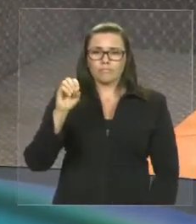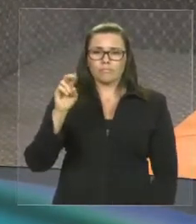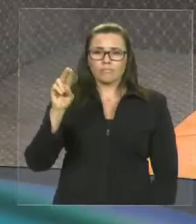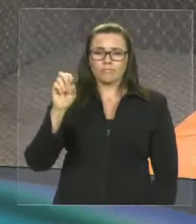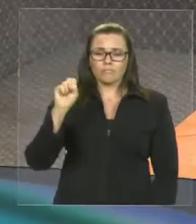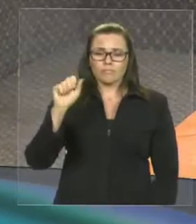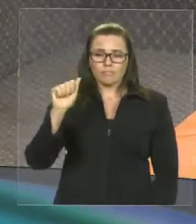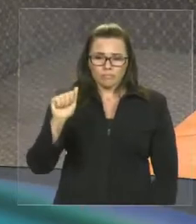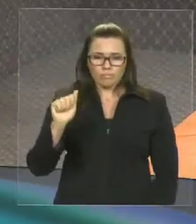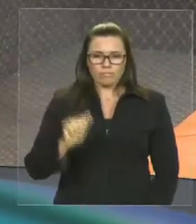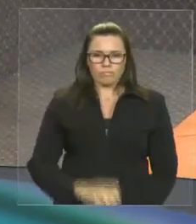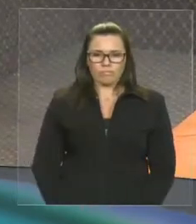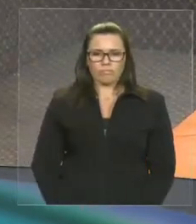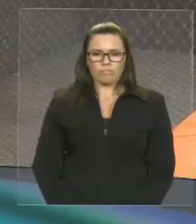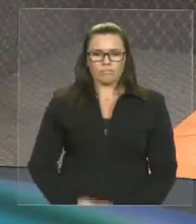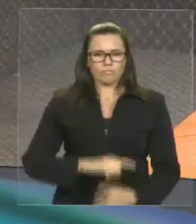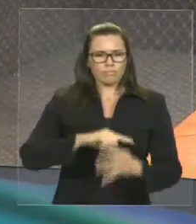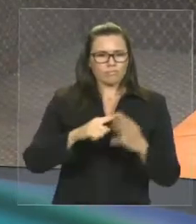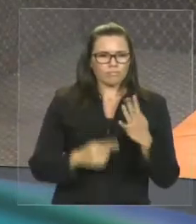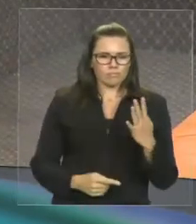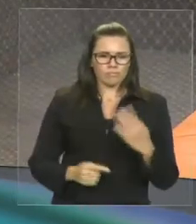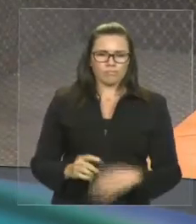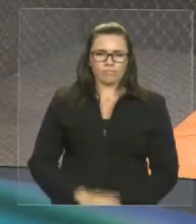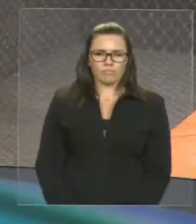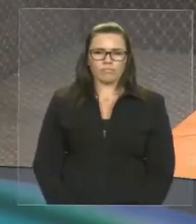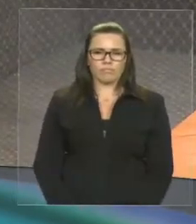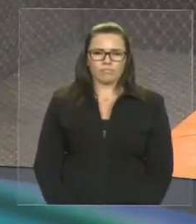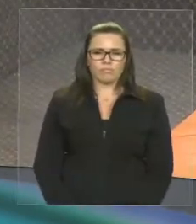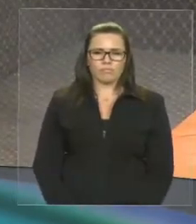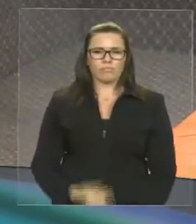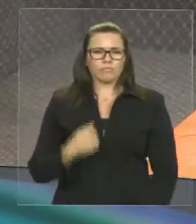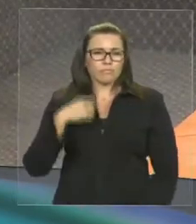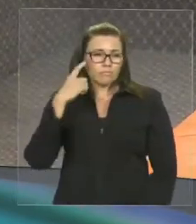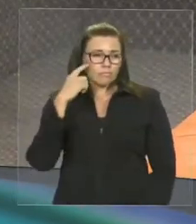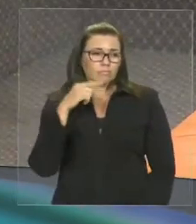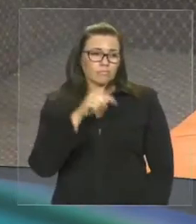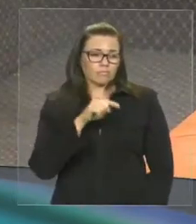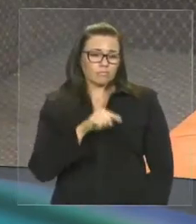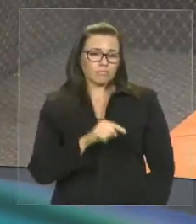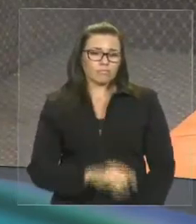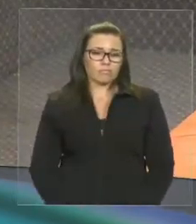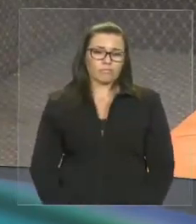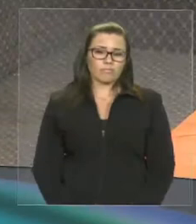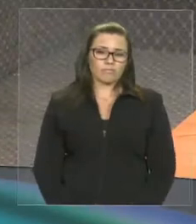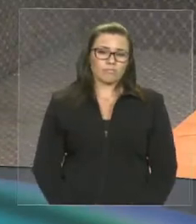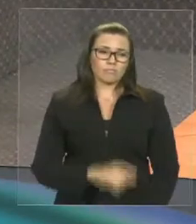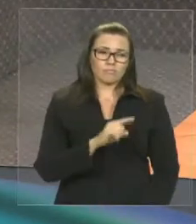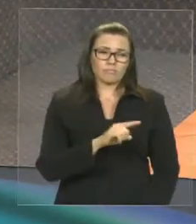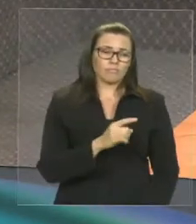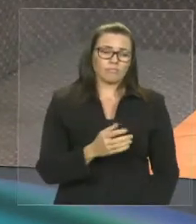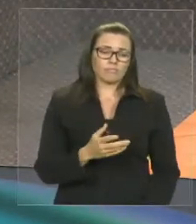Poxa, se vossa excelência não foi convidado para a campanha do governador do seu time, imagina.